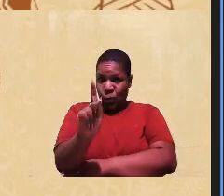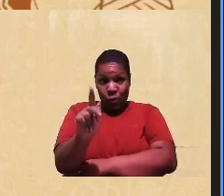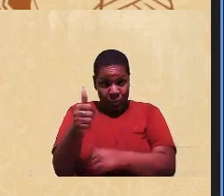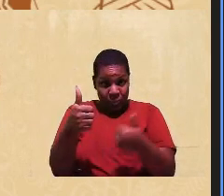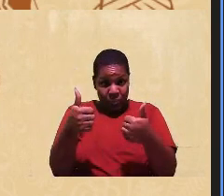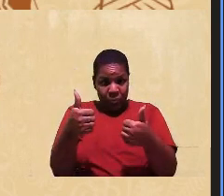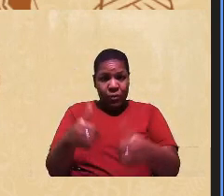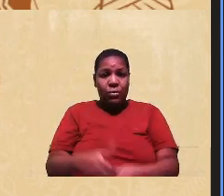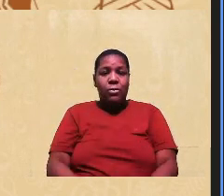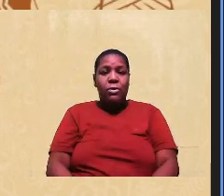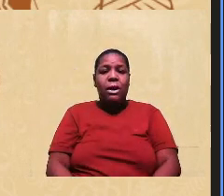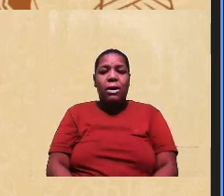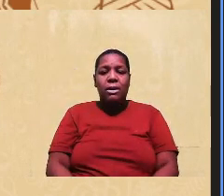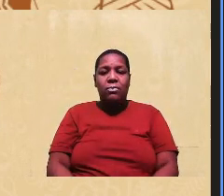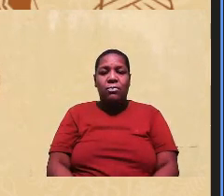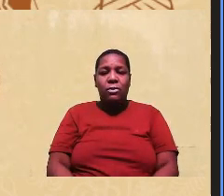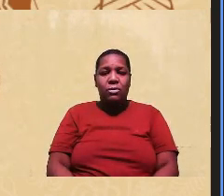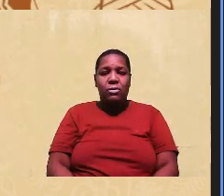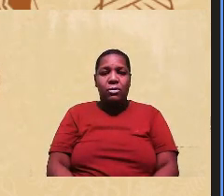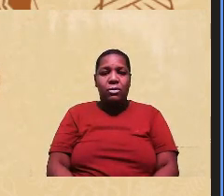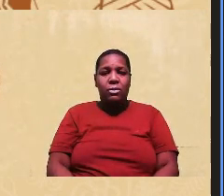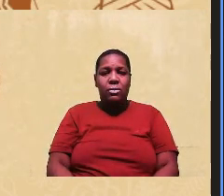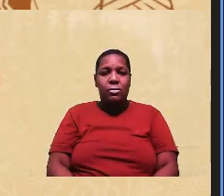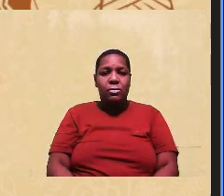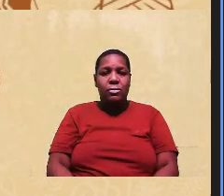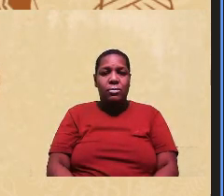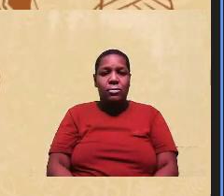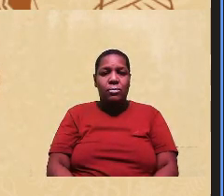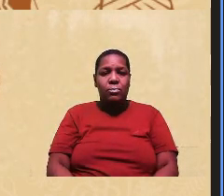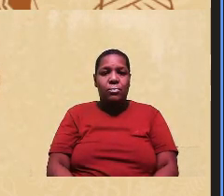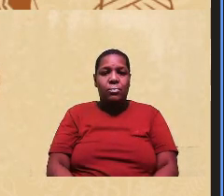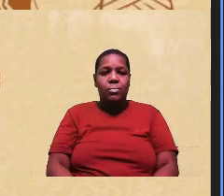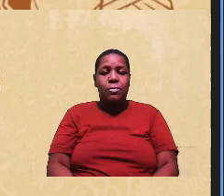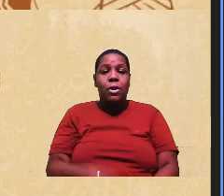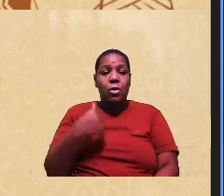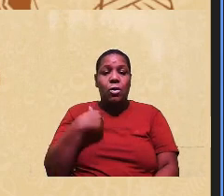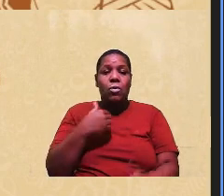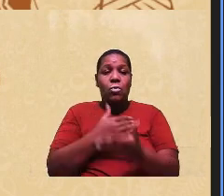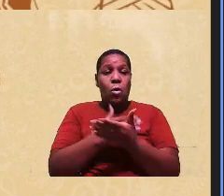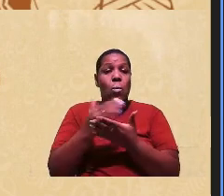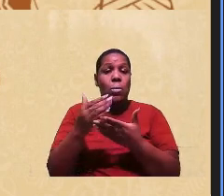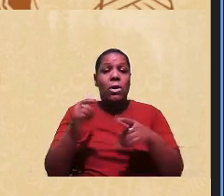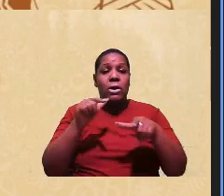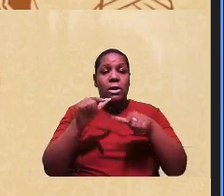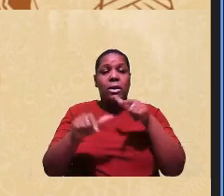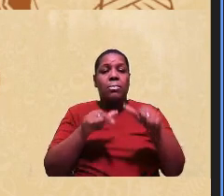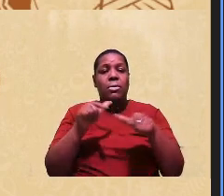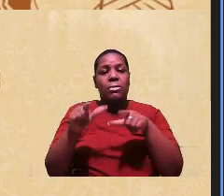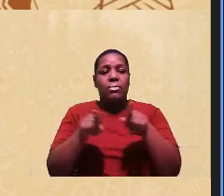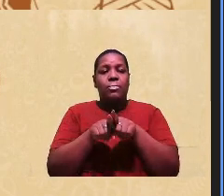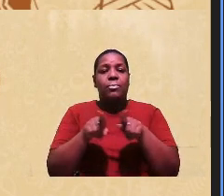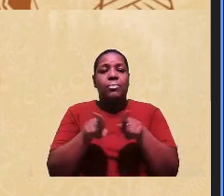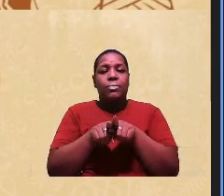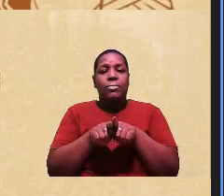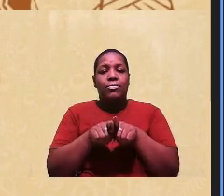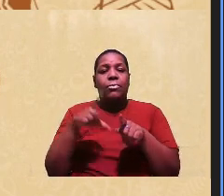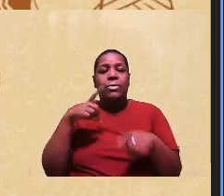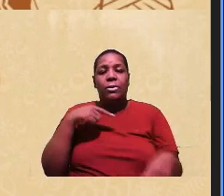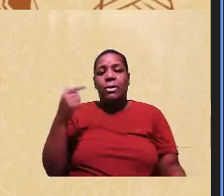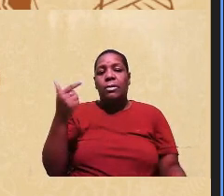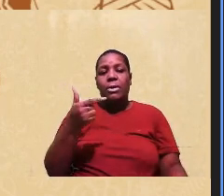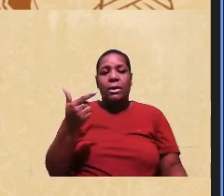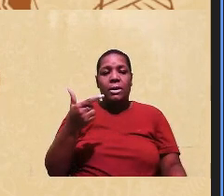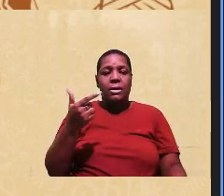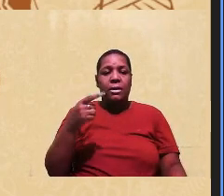Então, eu vou, já começando os trabalhos, lembrar que hoje, então, o nosso segundo encontro,